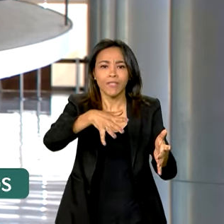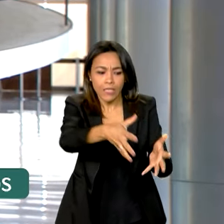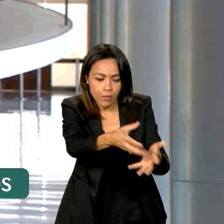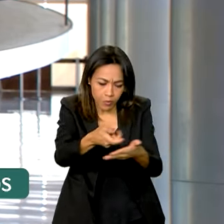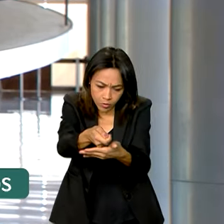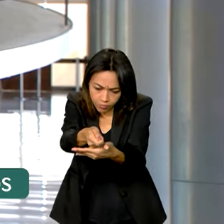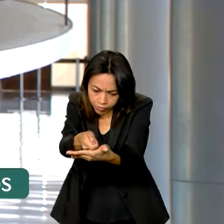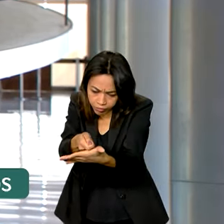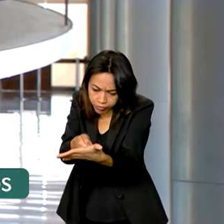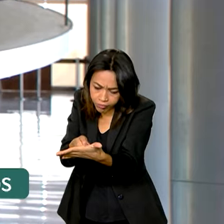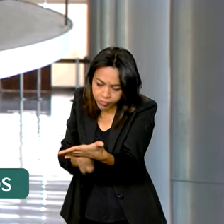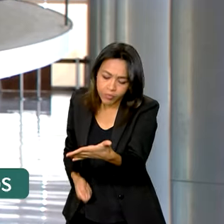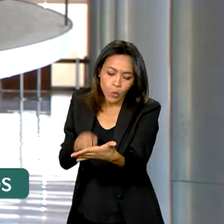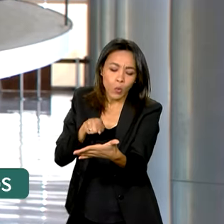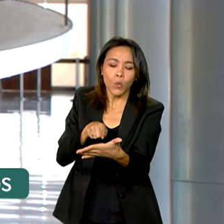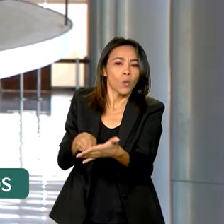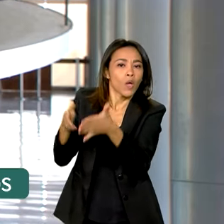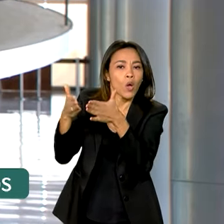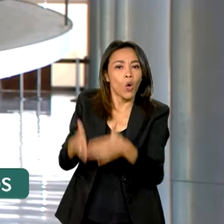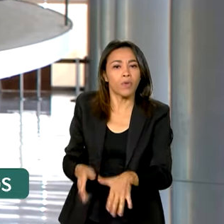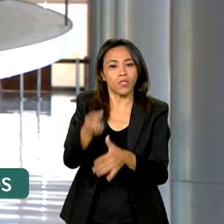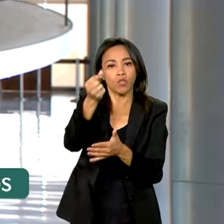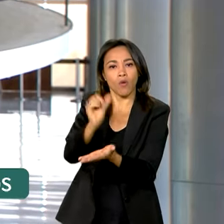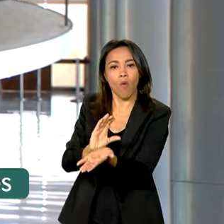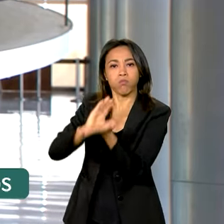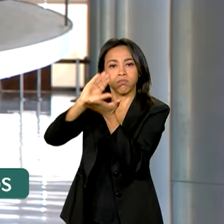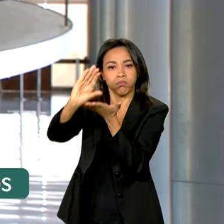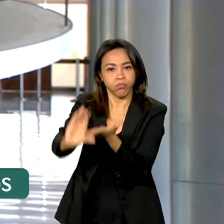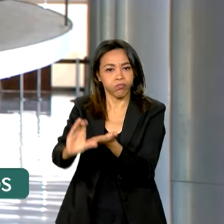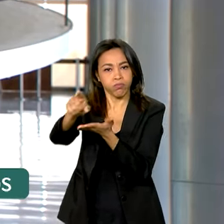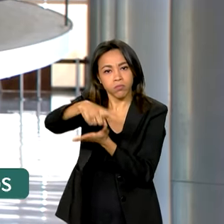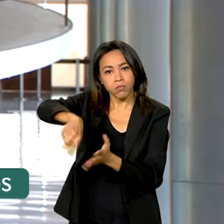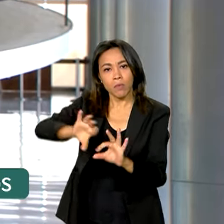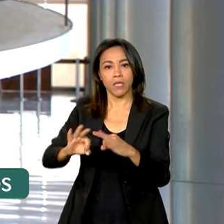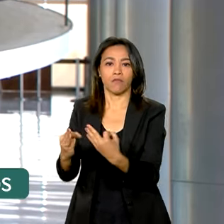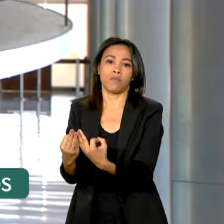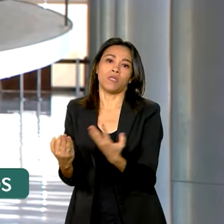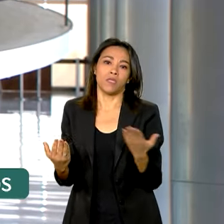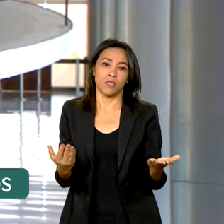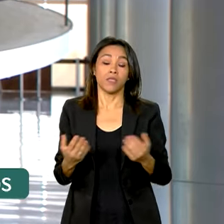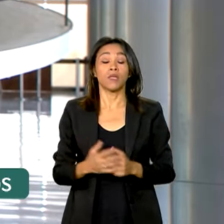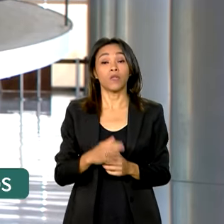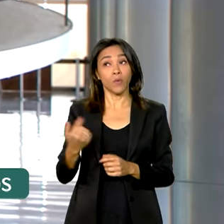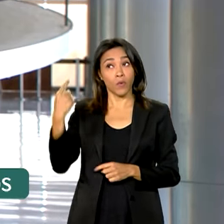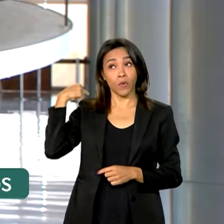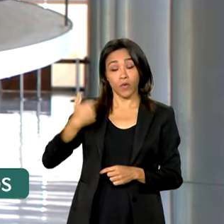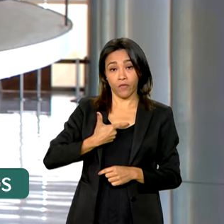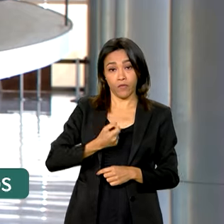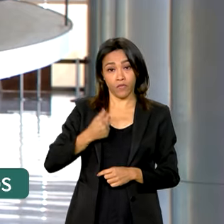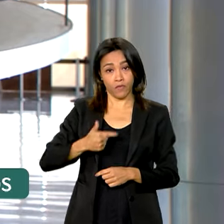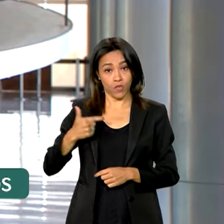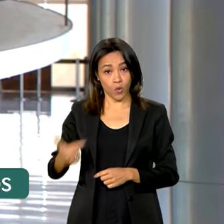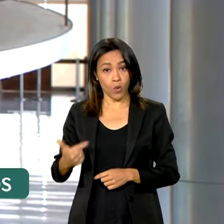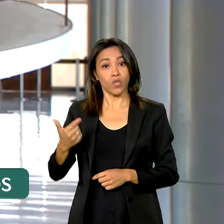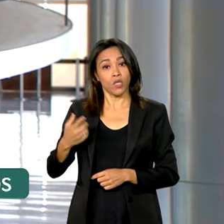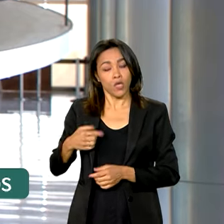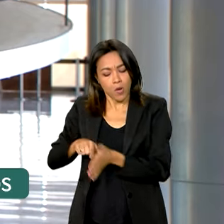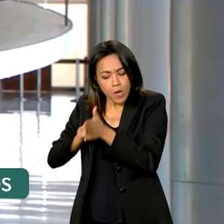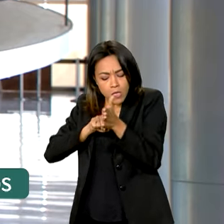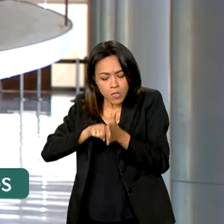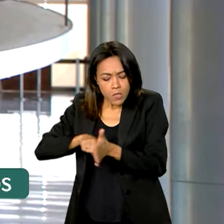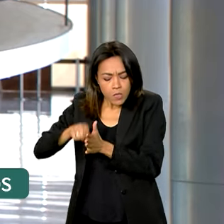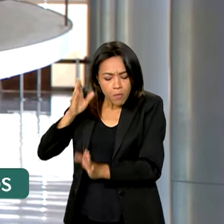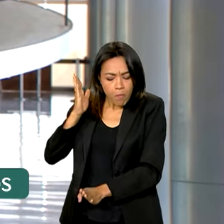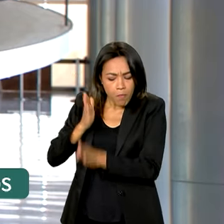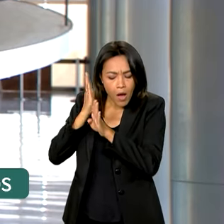indenizações para os familiares. Em 2022, a Comissão Especial passou a examinar casos ocorridos